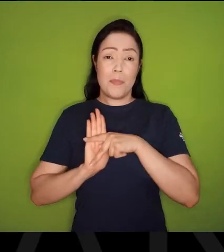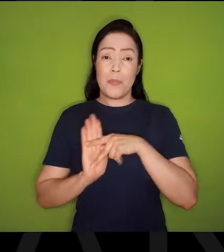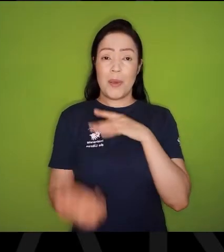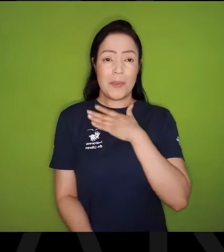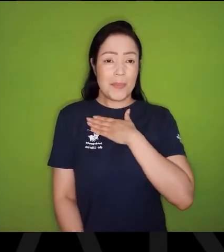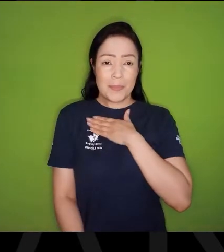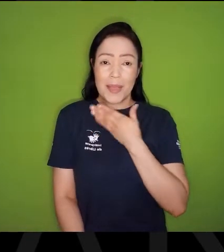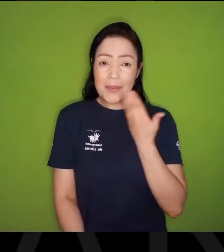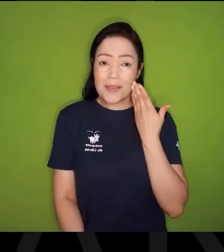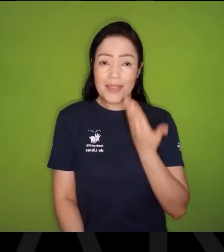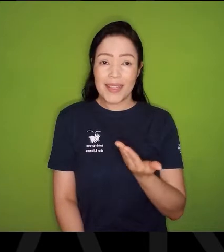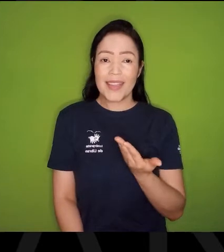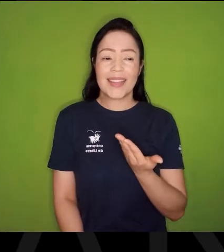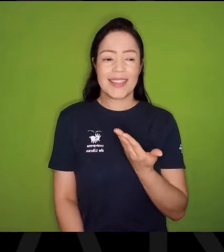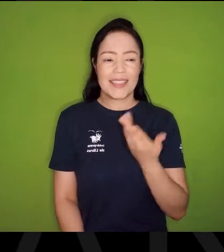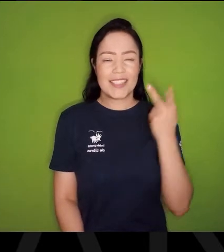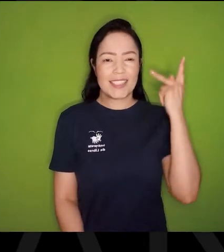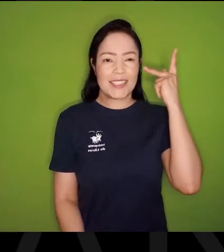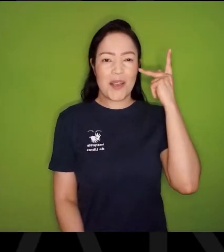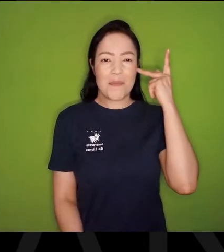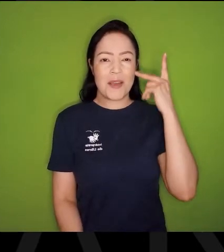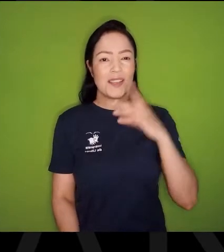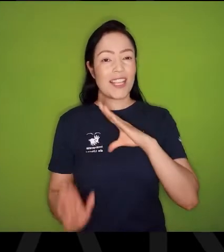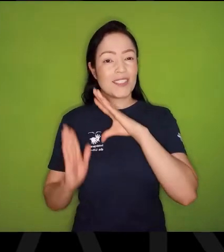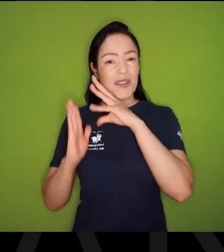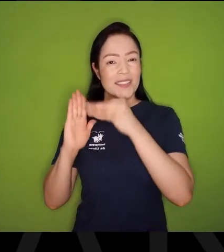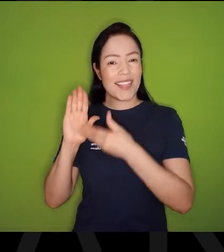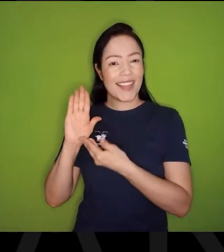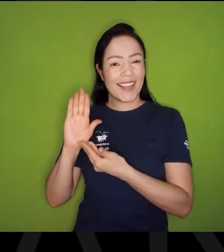Aqui, São Paulo todo está aqui,